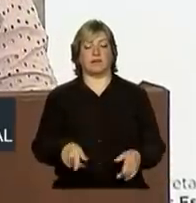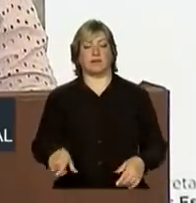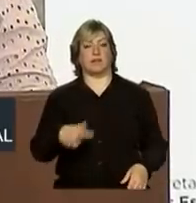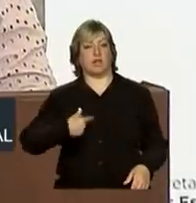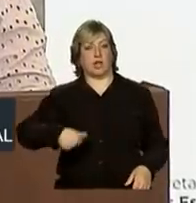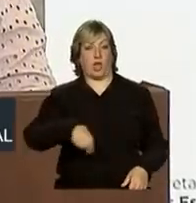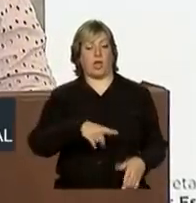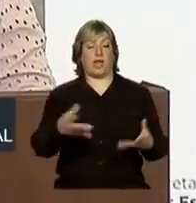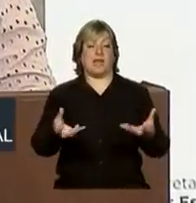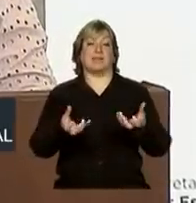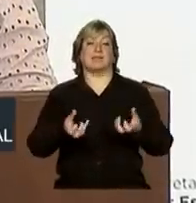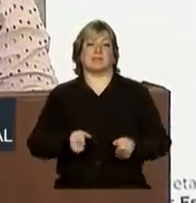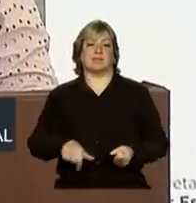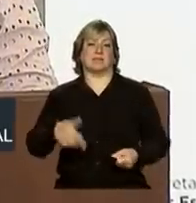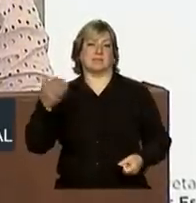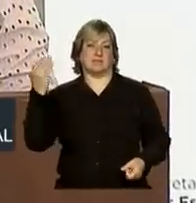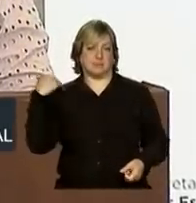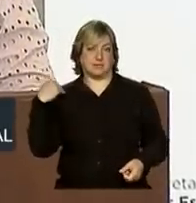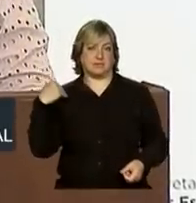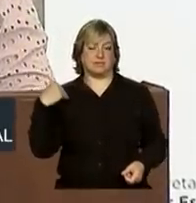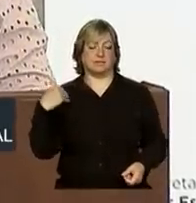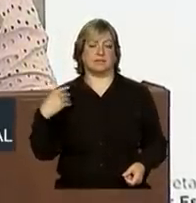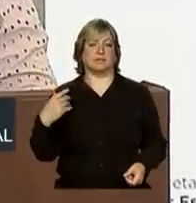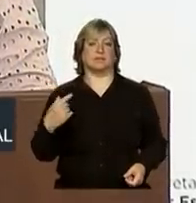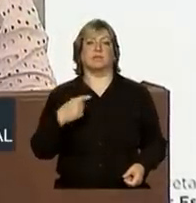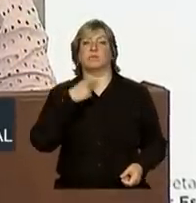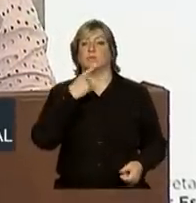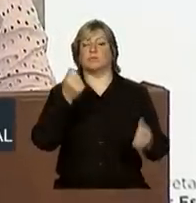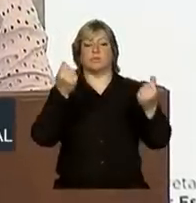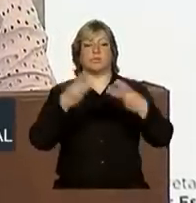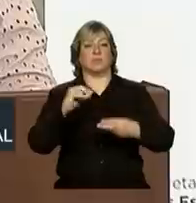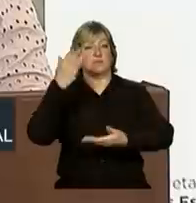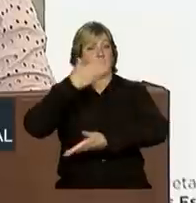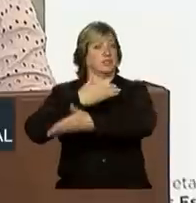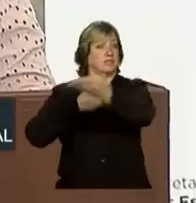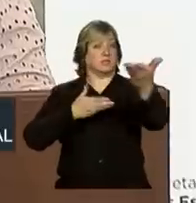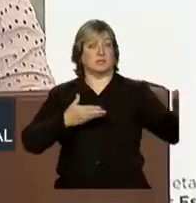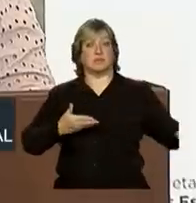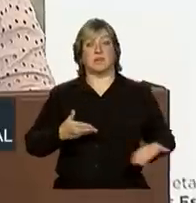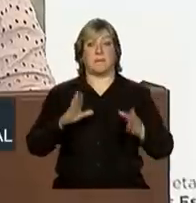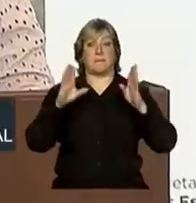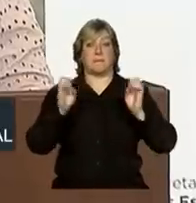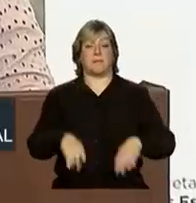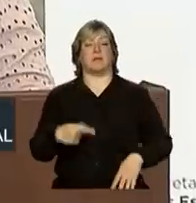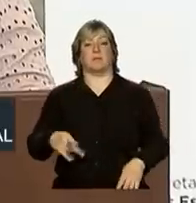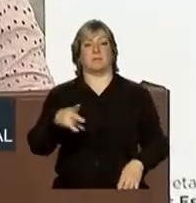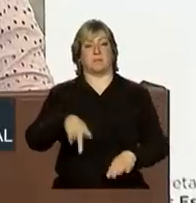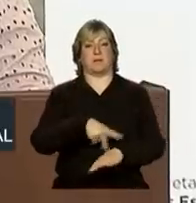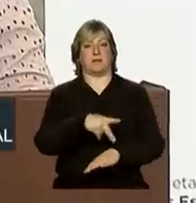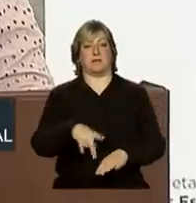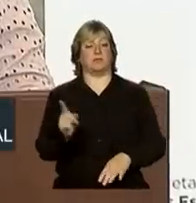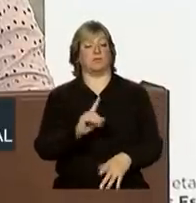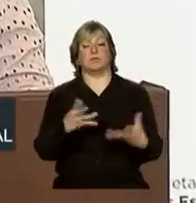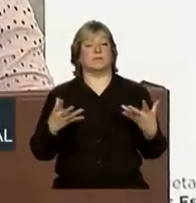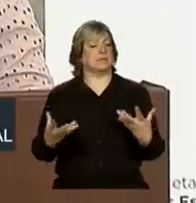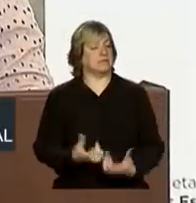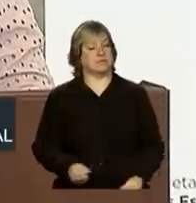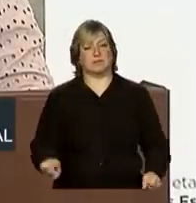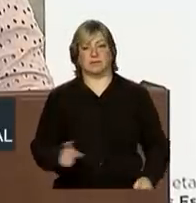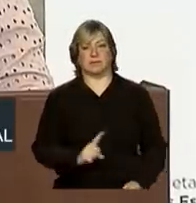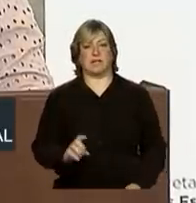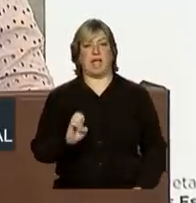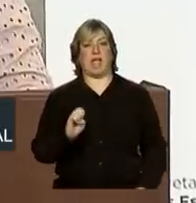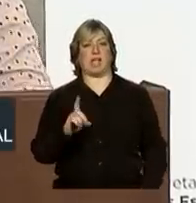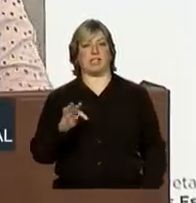herdamos é injustificável face à riqueza do país, inaceitável do ponto de vista